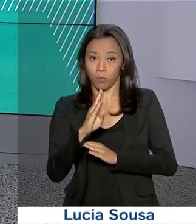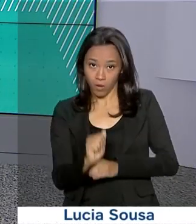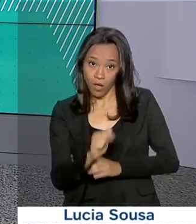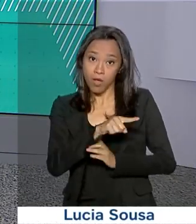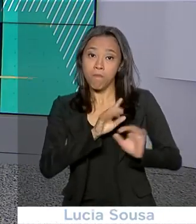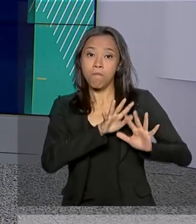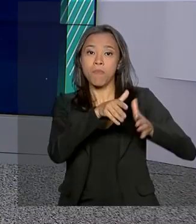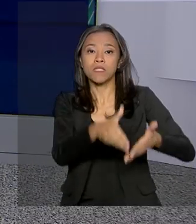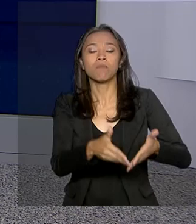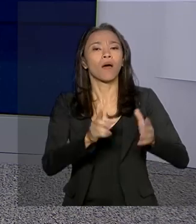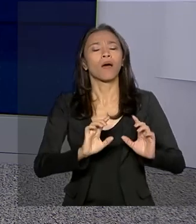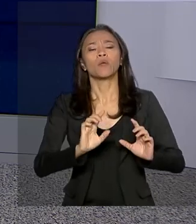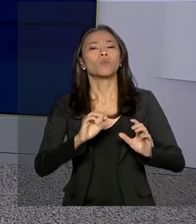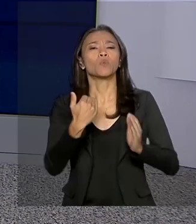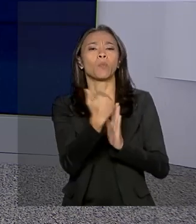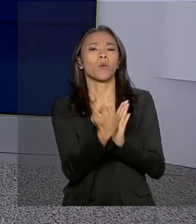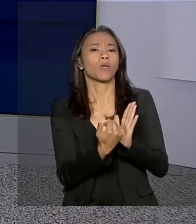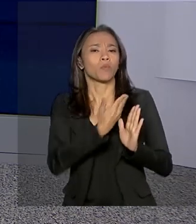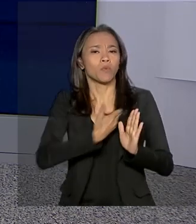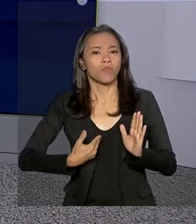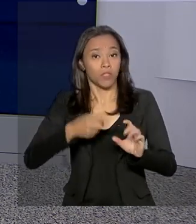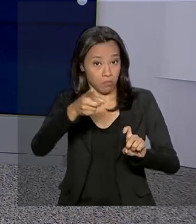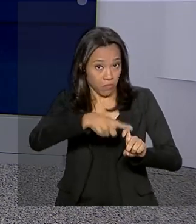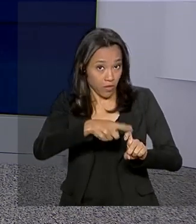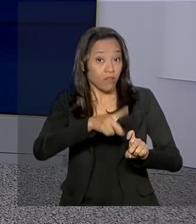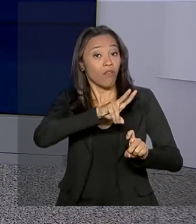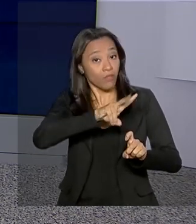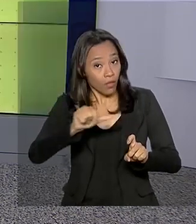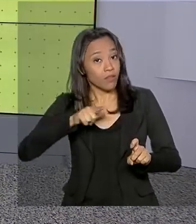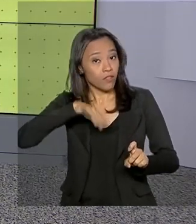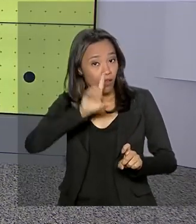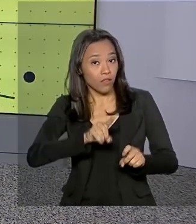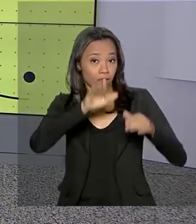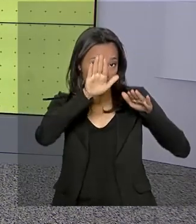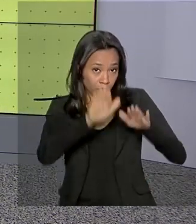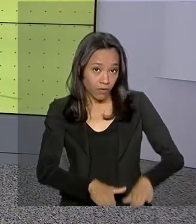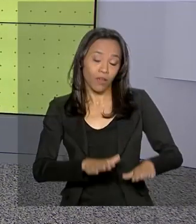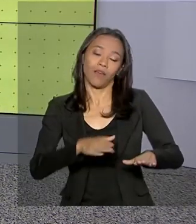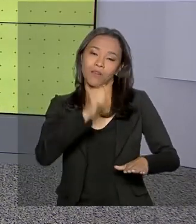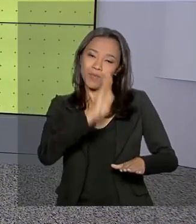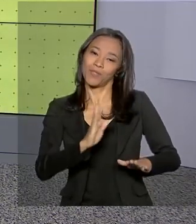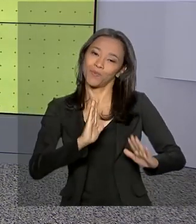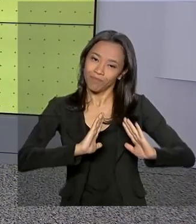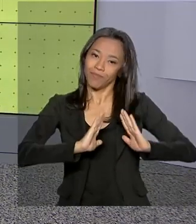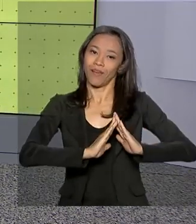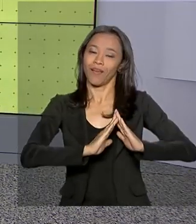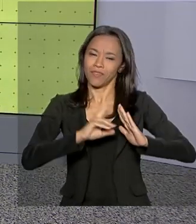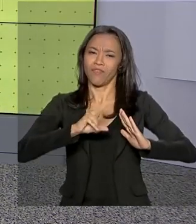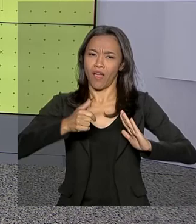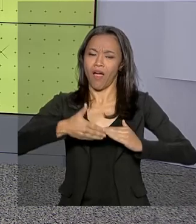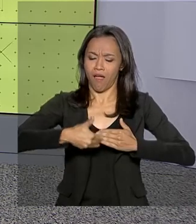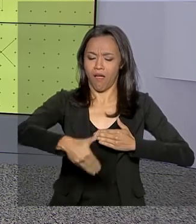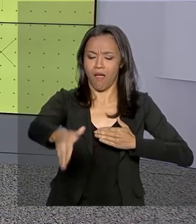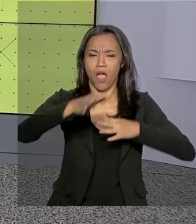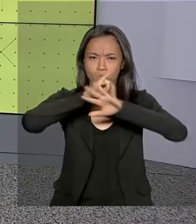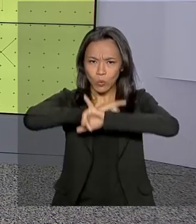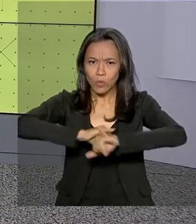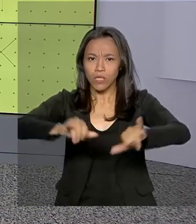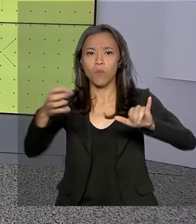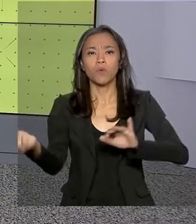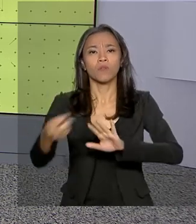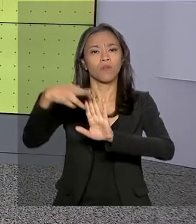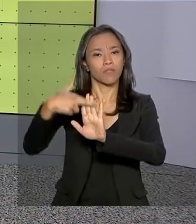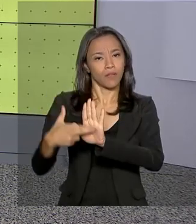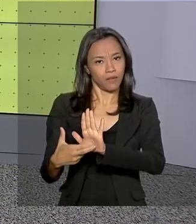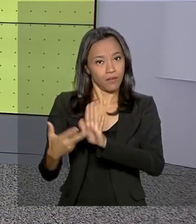Mais Médicos terão direito à residência no Brasil e o Ministério da Saúde deve anunciar esta semana uma nova versão do